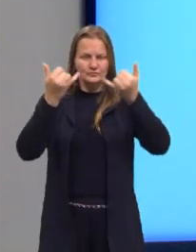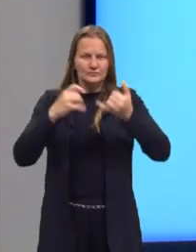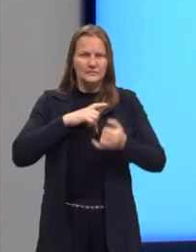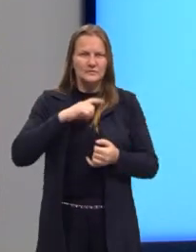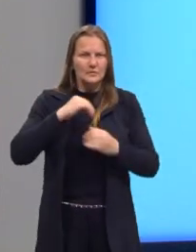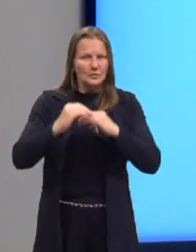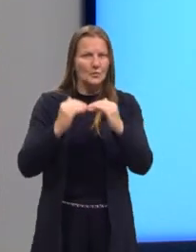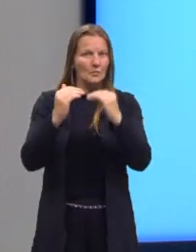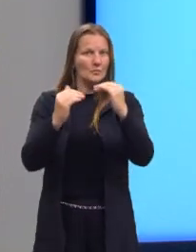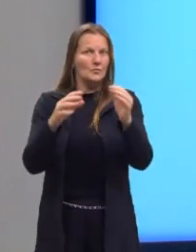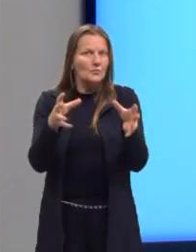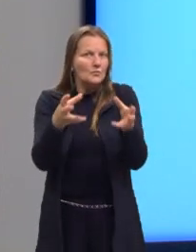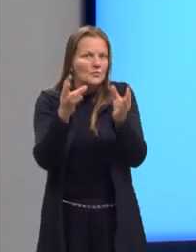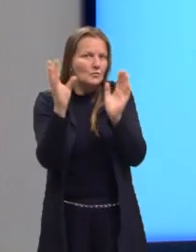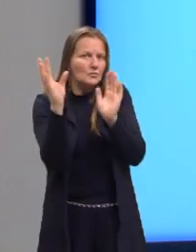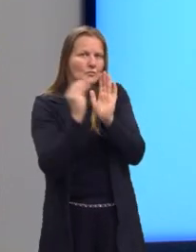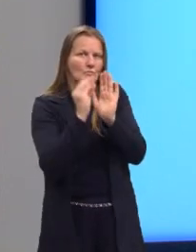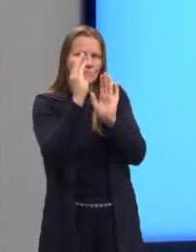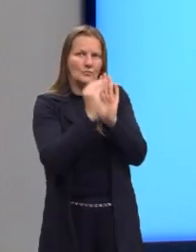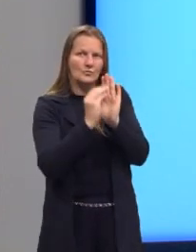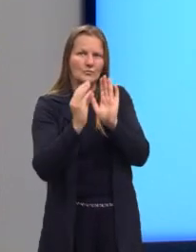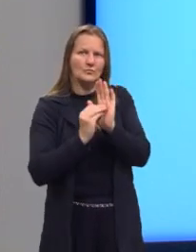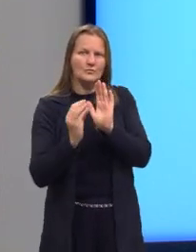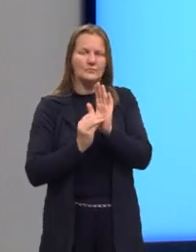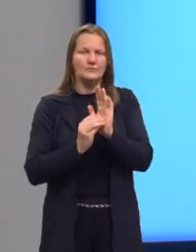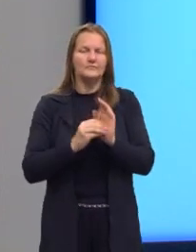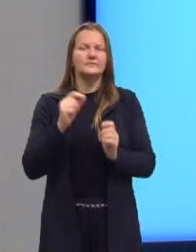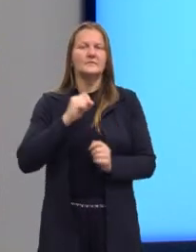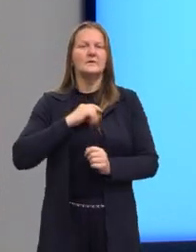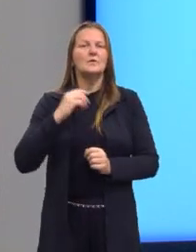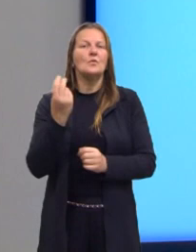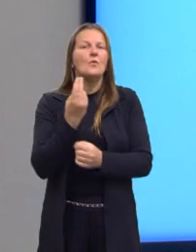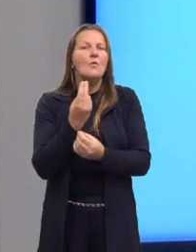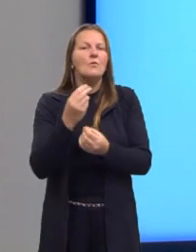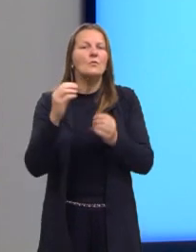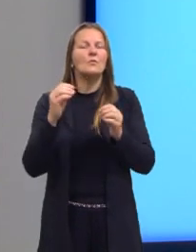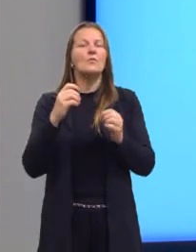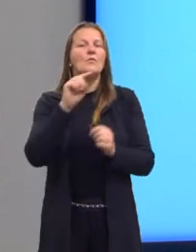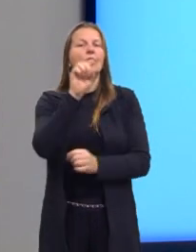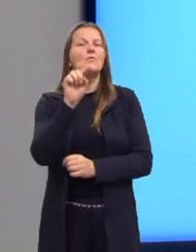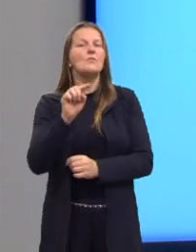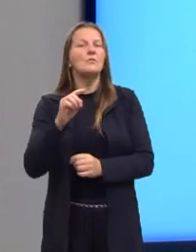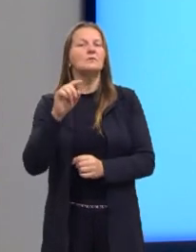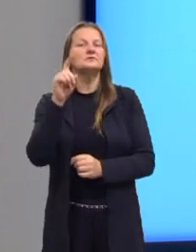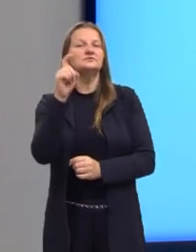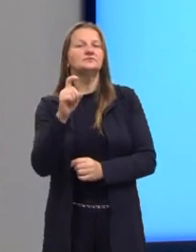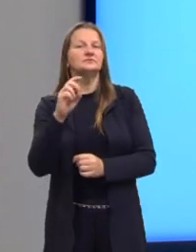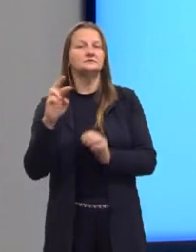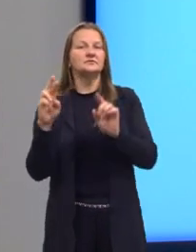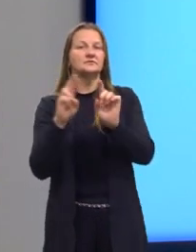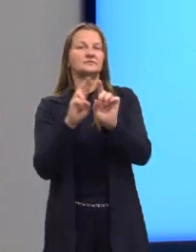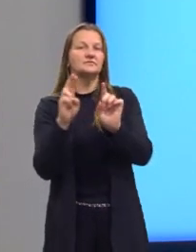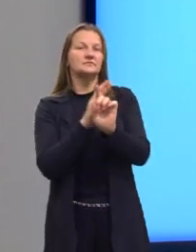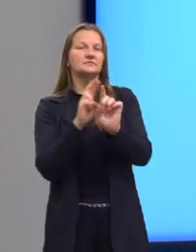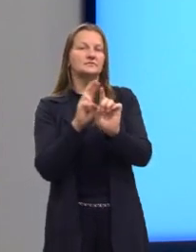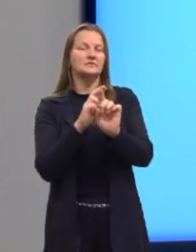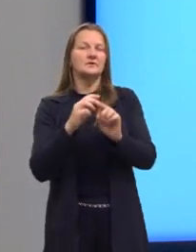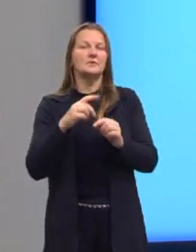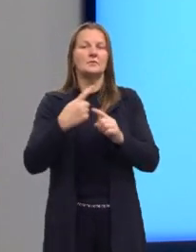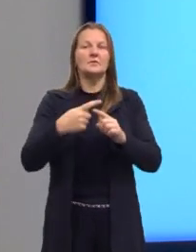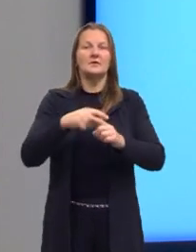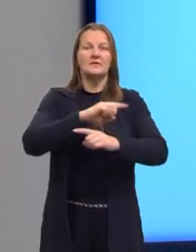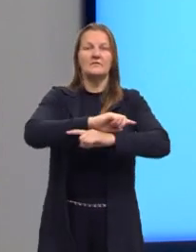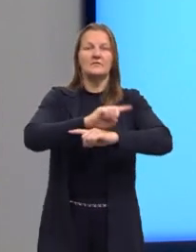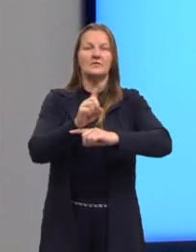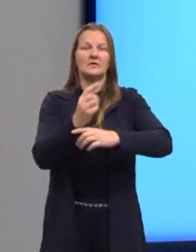desenvolver a nossa questão. Nós buscamos então o valor de X em função de R para que a velocidade